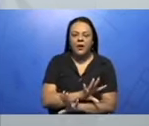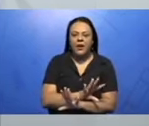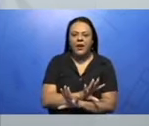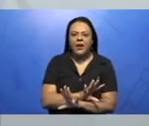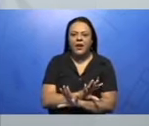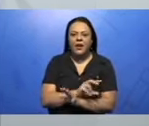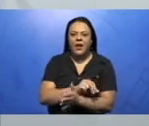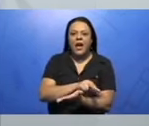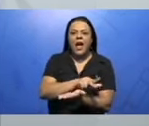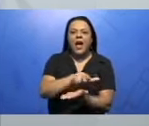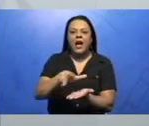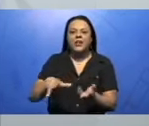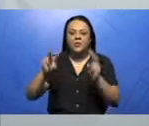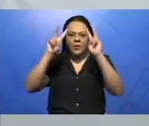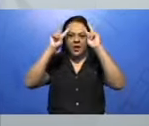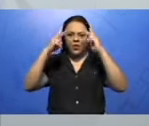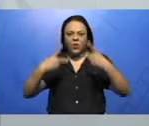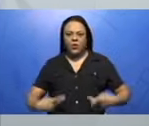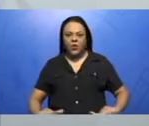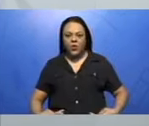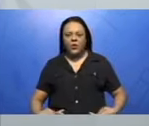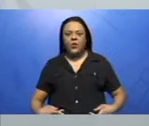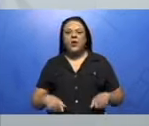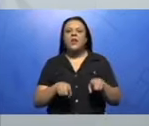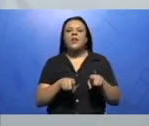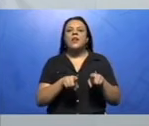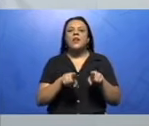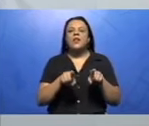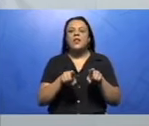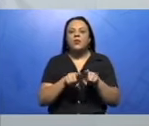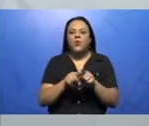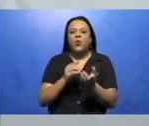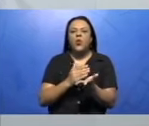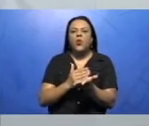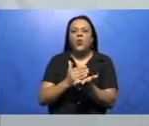estudo dos aspectos econômicos do continente africano.